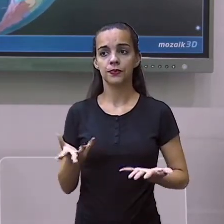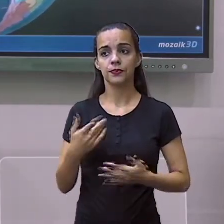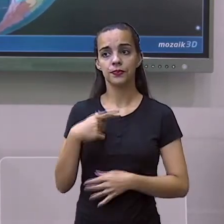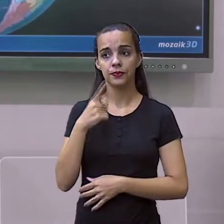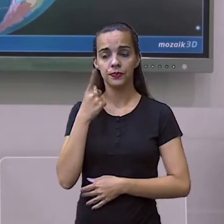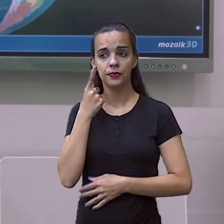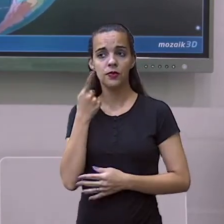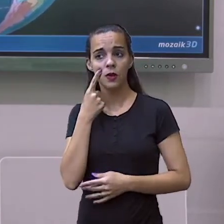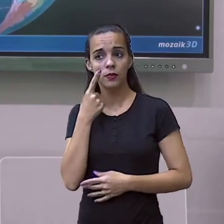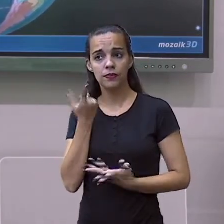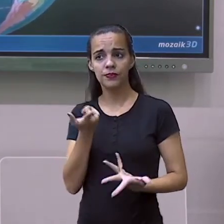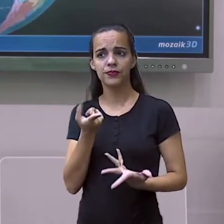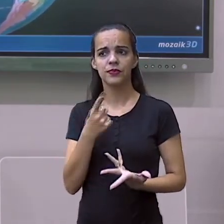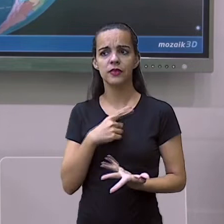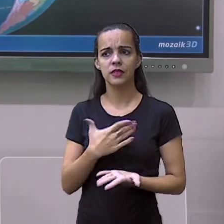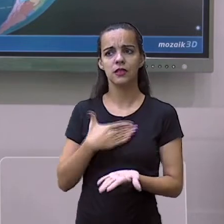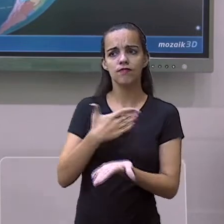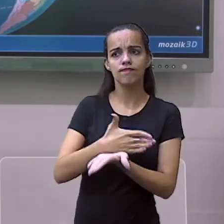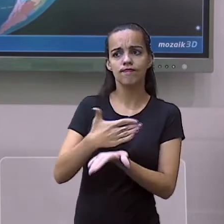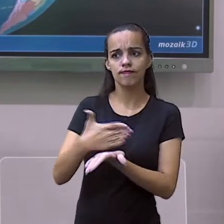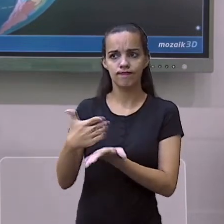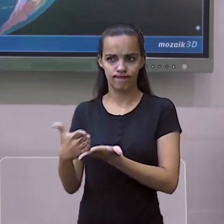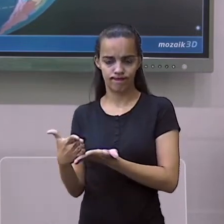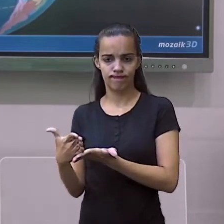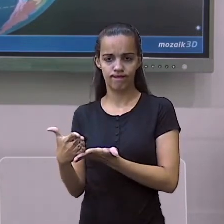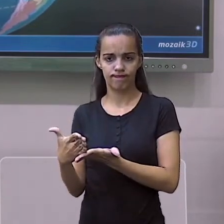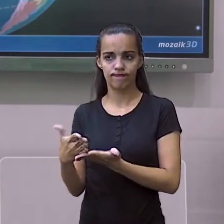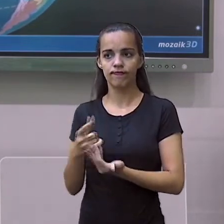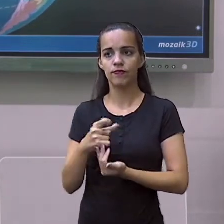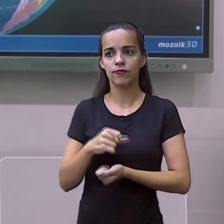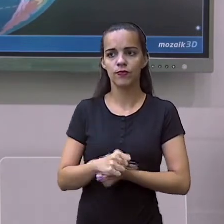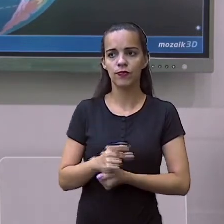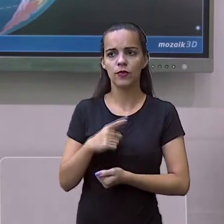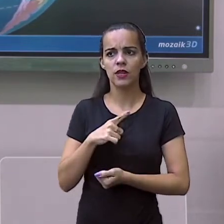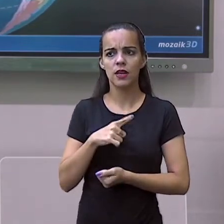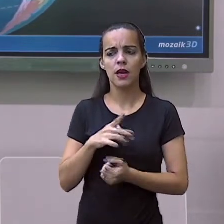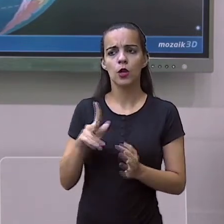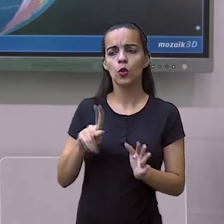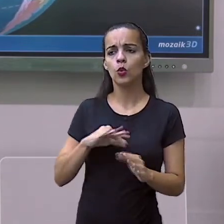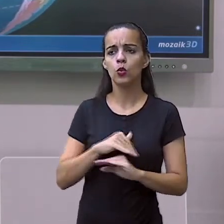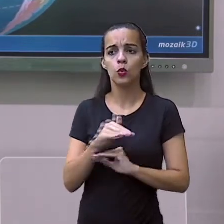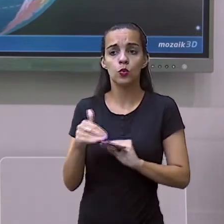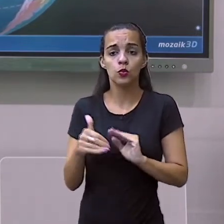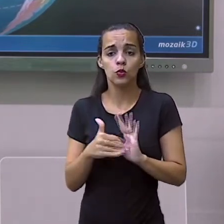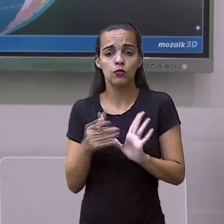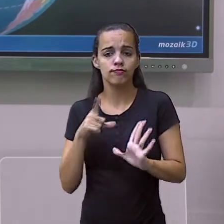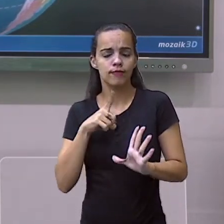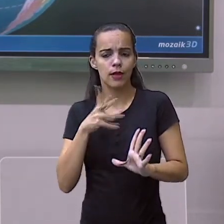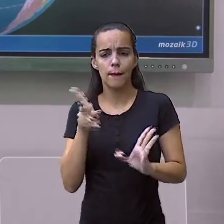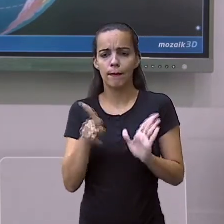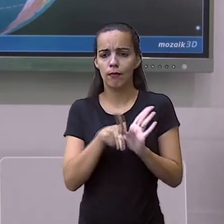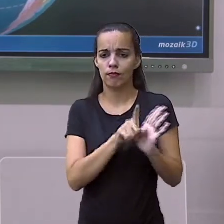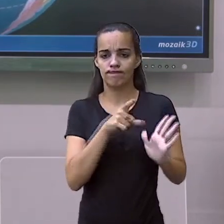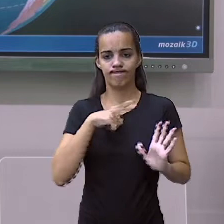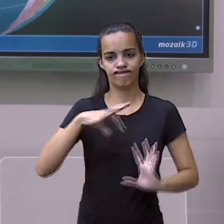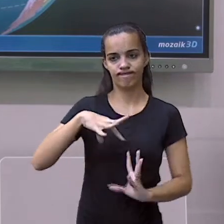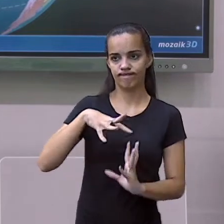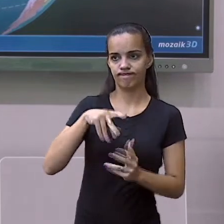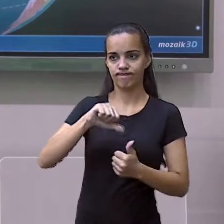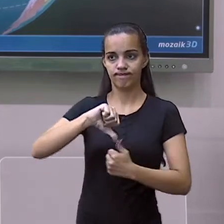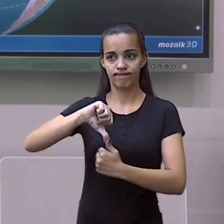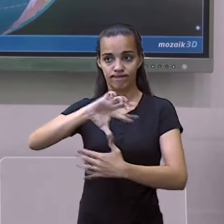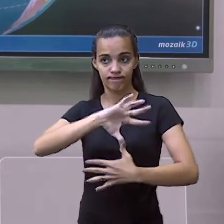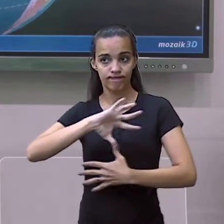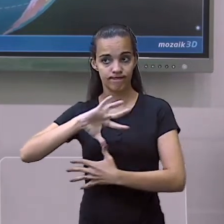ainda que tem a parte insular, mas tudo é a América Central. Nós